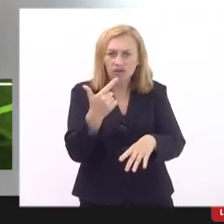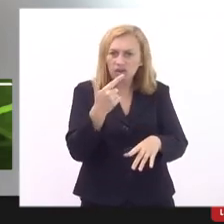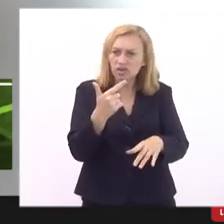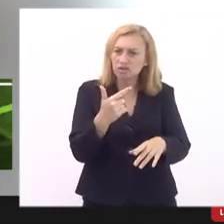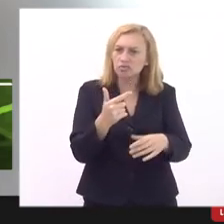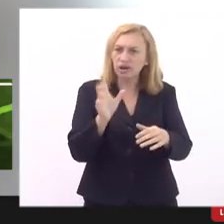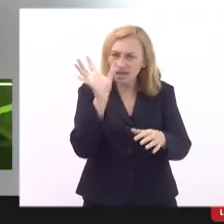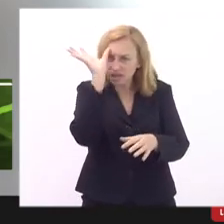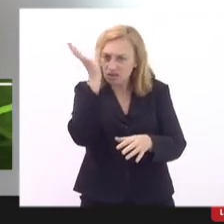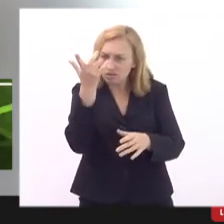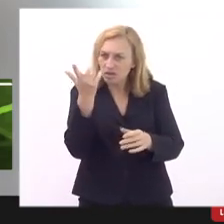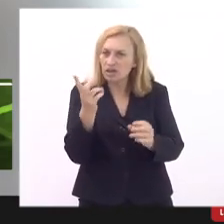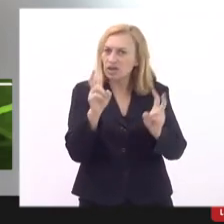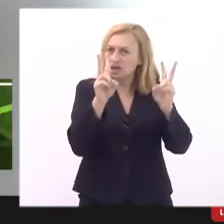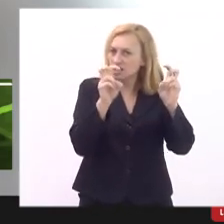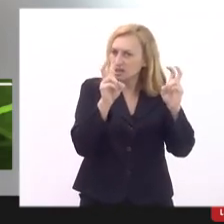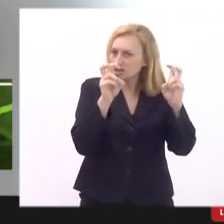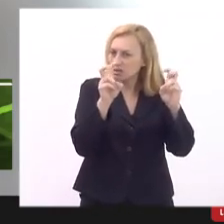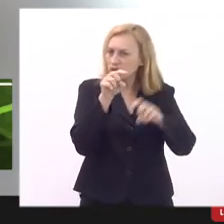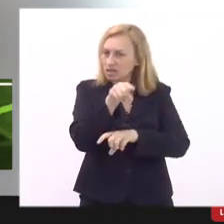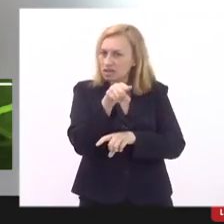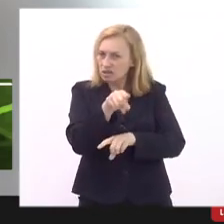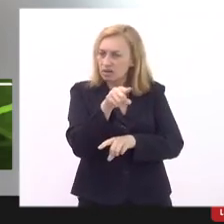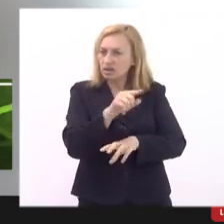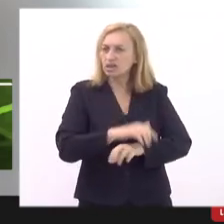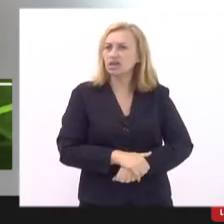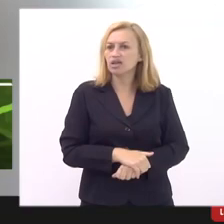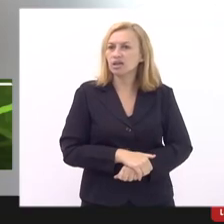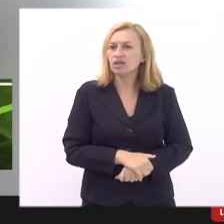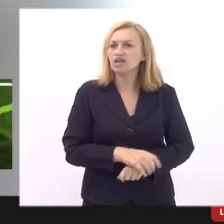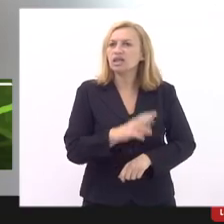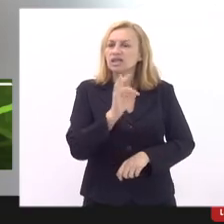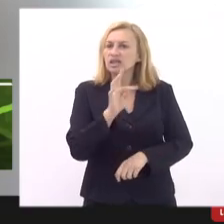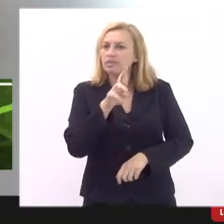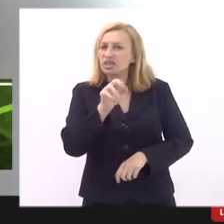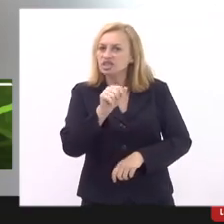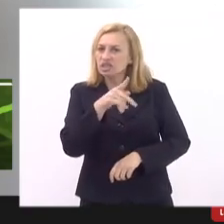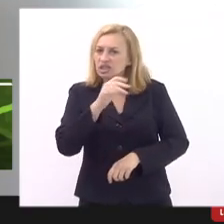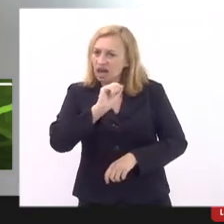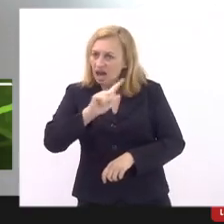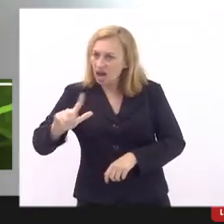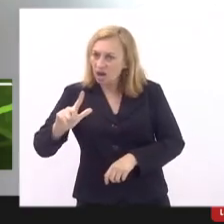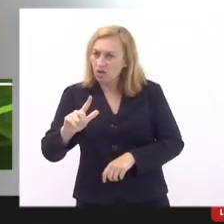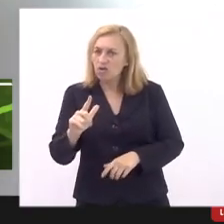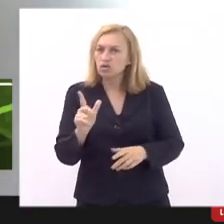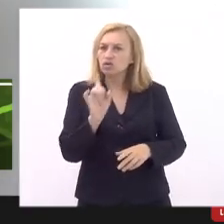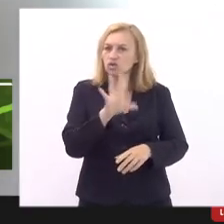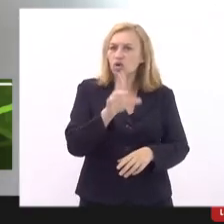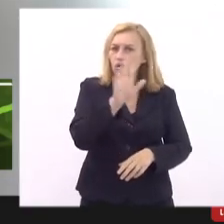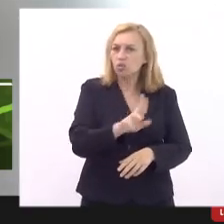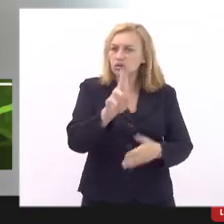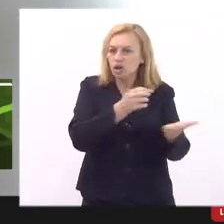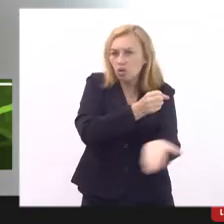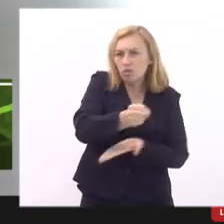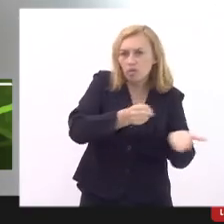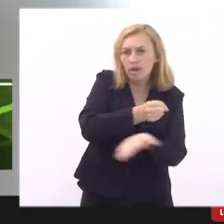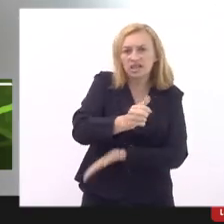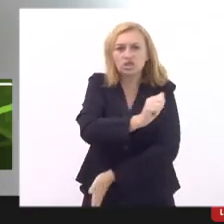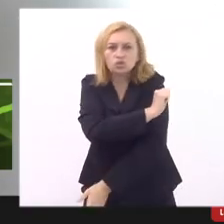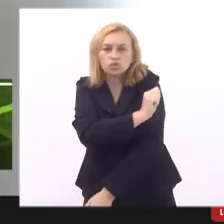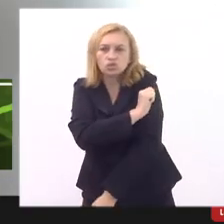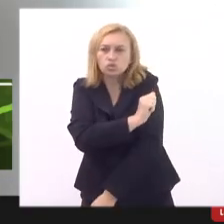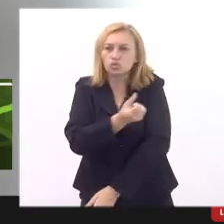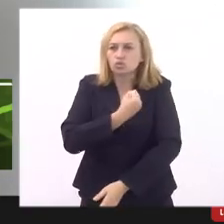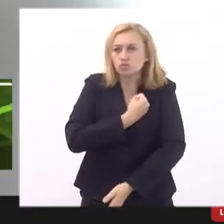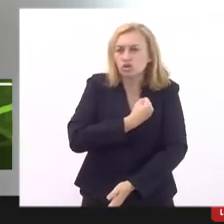para fazer uma atualização mais felery mensal ou trimestral ao invés de utilizar somente como base o número de alunos